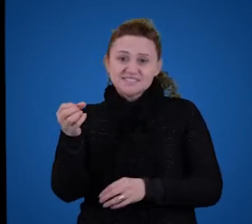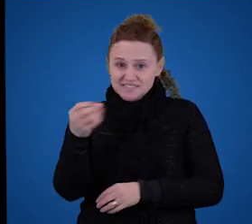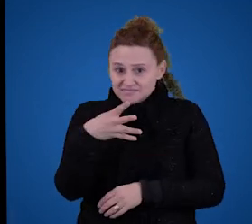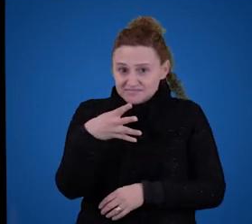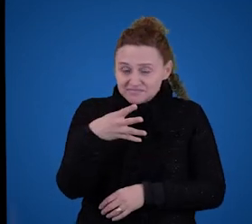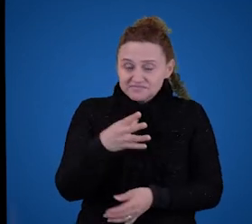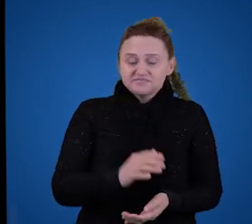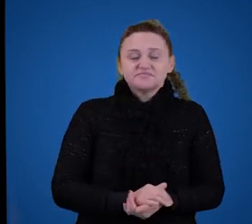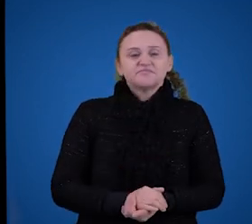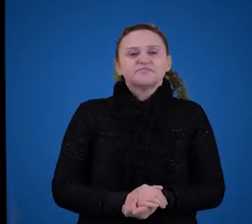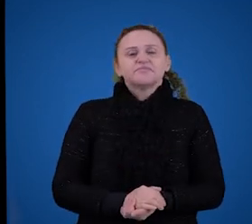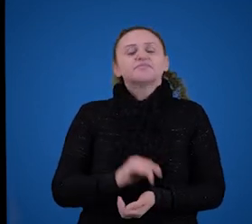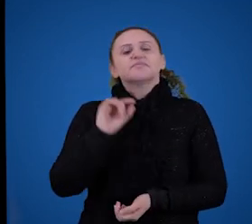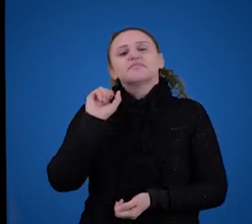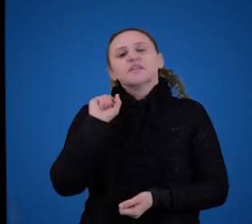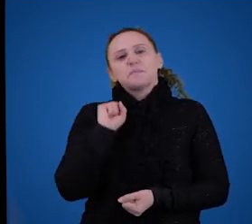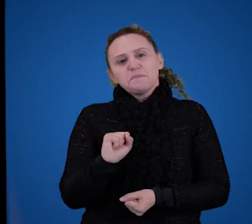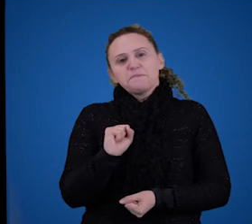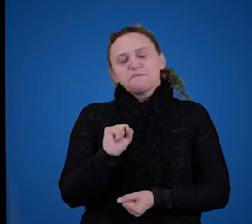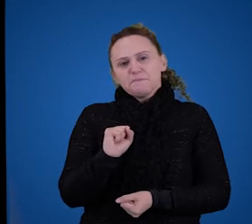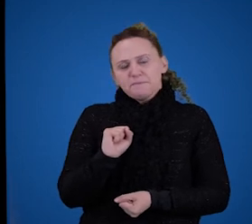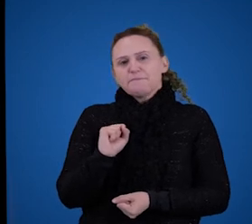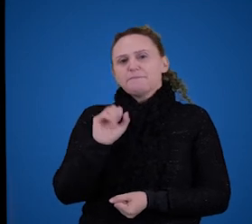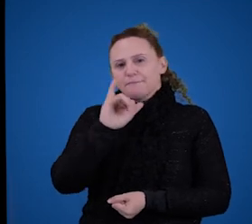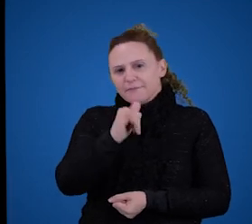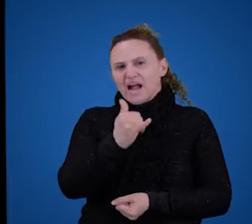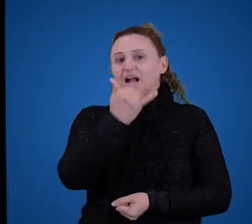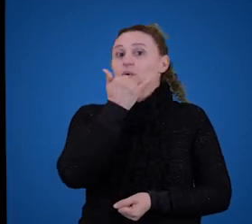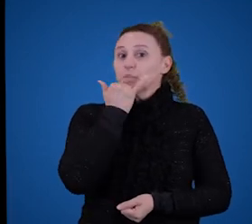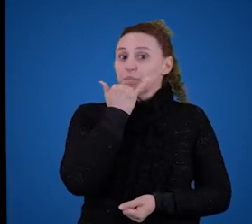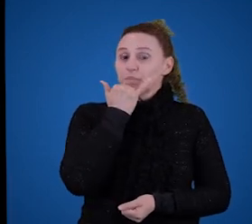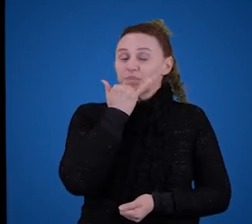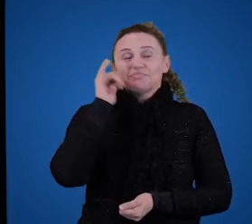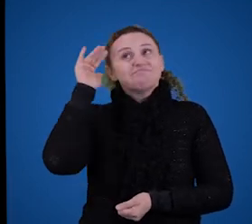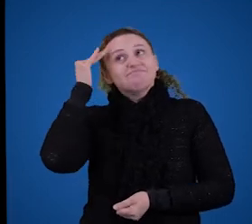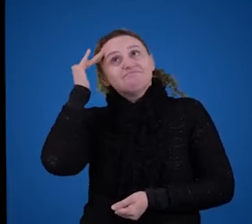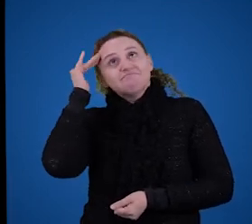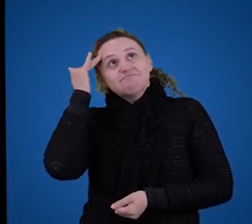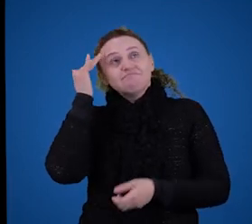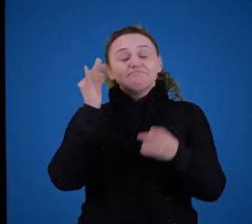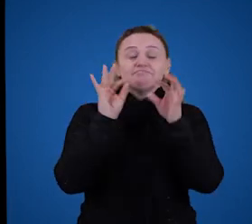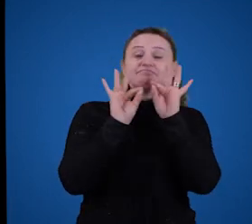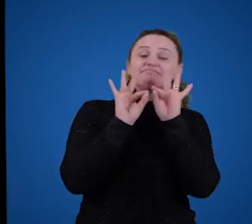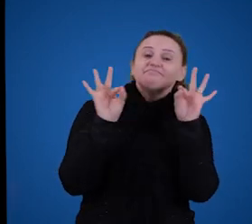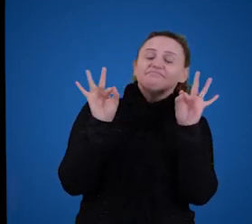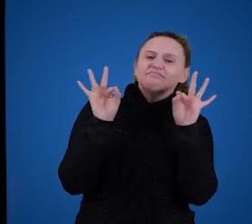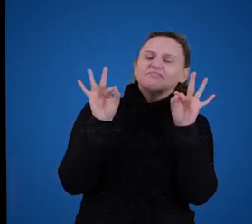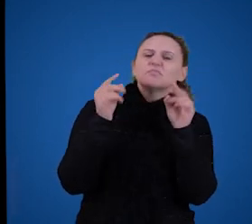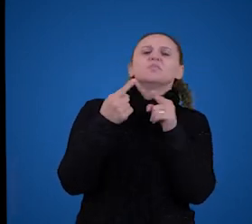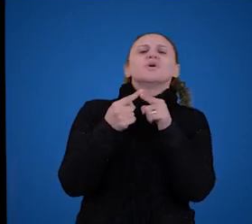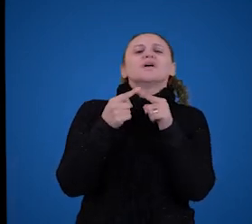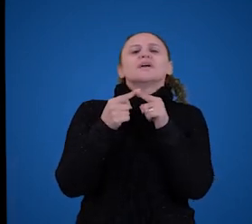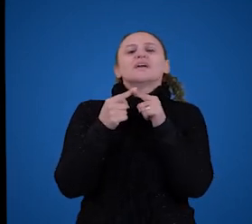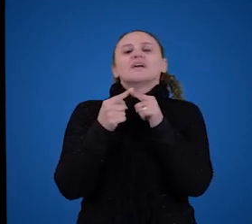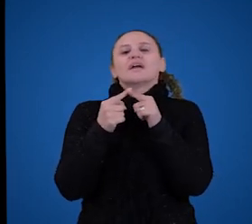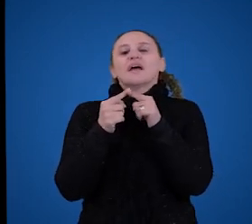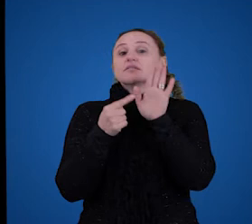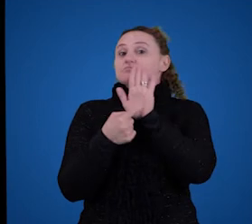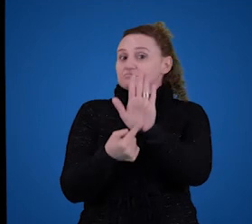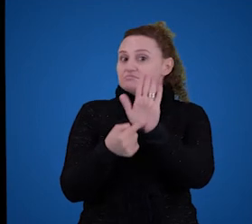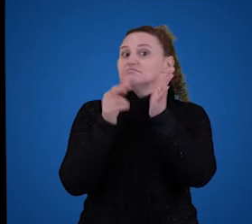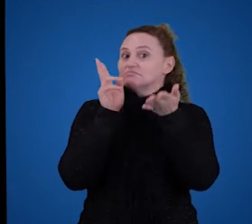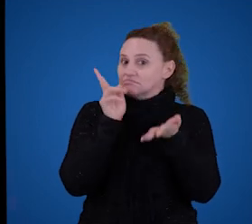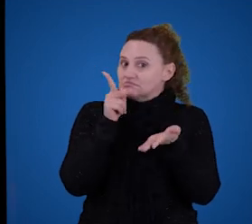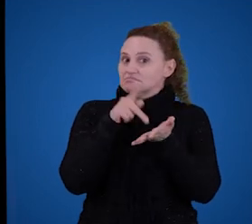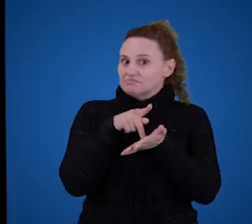nessa. Então, a gente pode argumentar, né? Que a gente entende essas frases novas, porque elas expressam verdades.